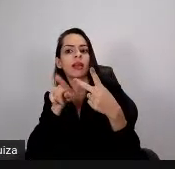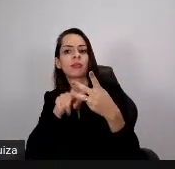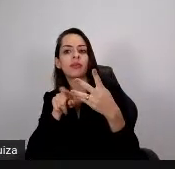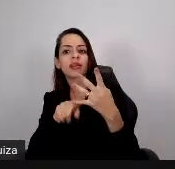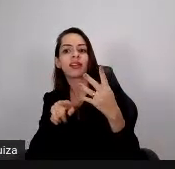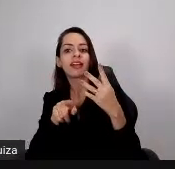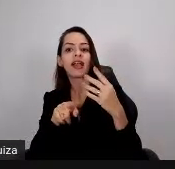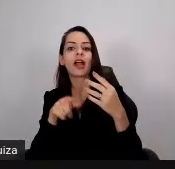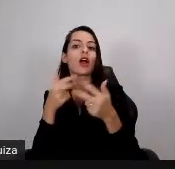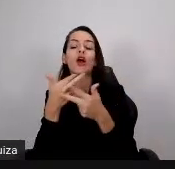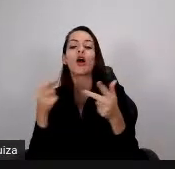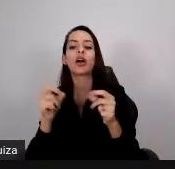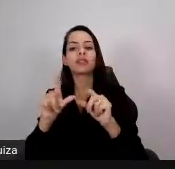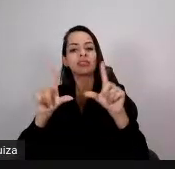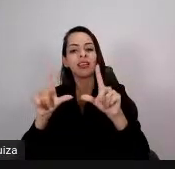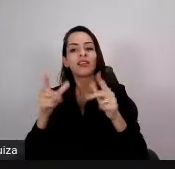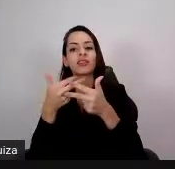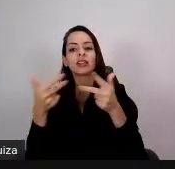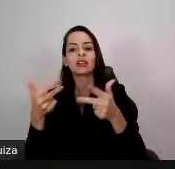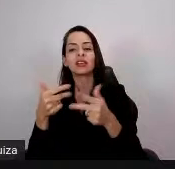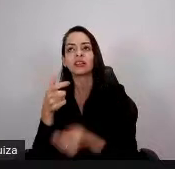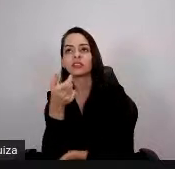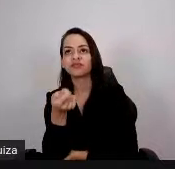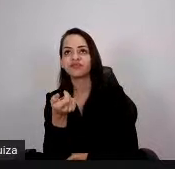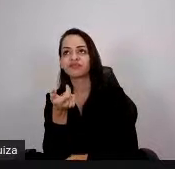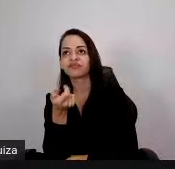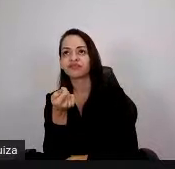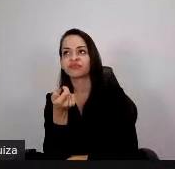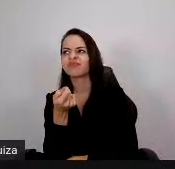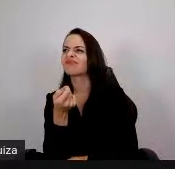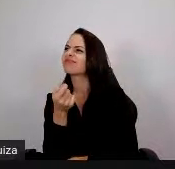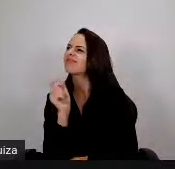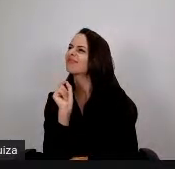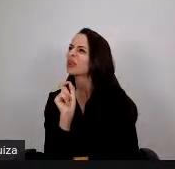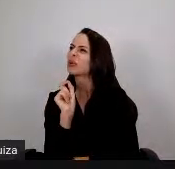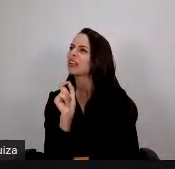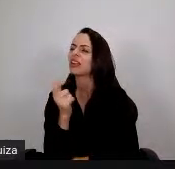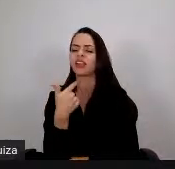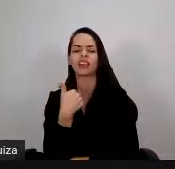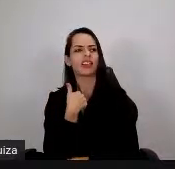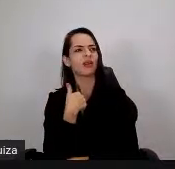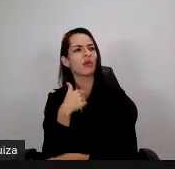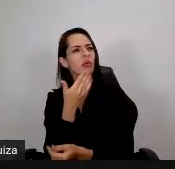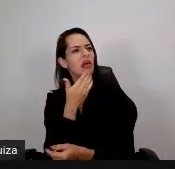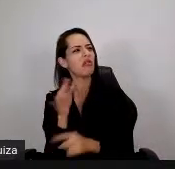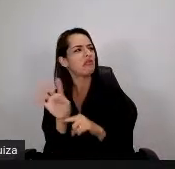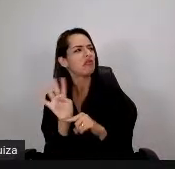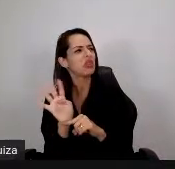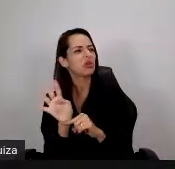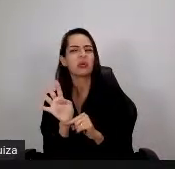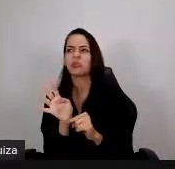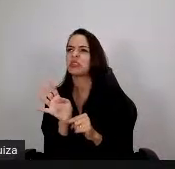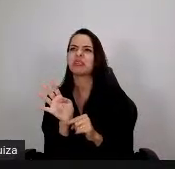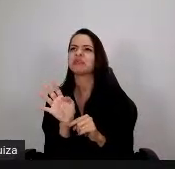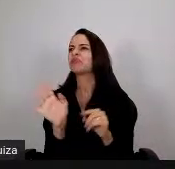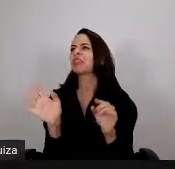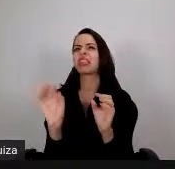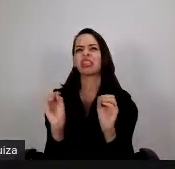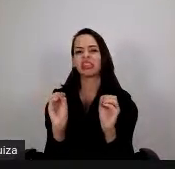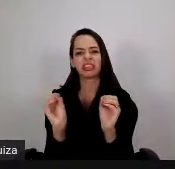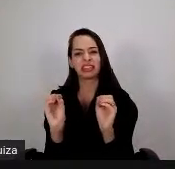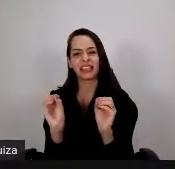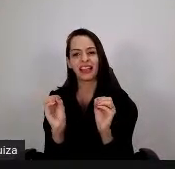o Prime Video, ainda tem coragem e fala assim, nossa, o que eu vou assistir? Eu não tenho nada para assistir, é uma geração que é acostumada a chegar no